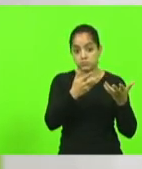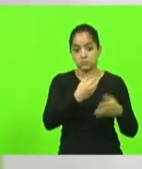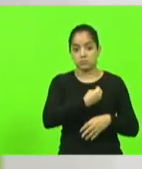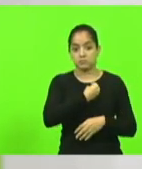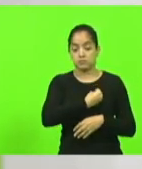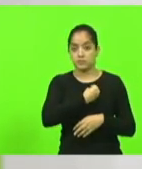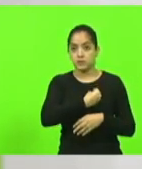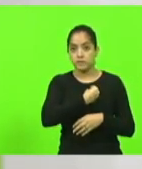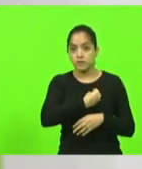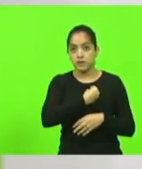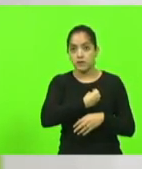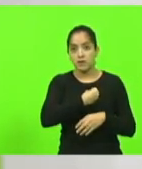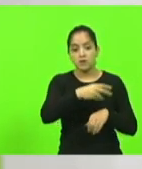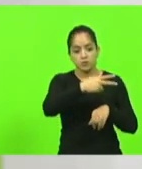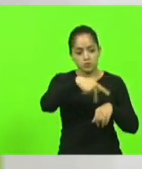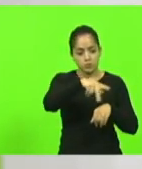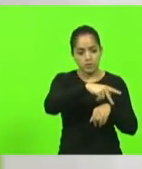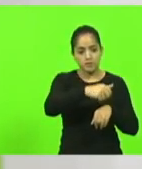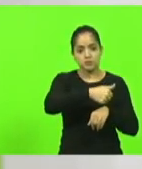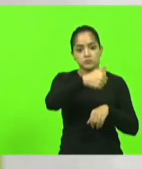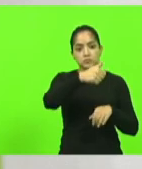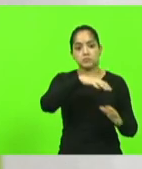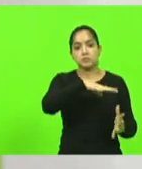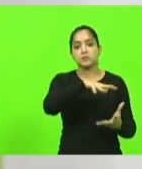em um país de primeiro mundo,